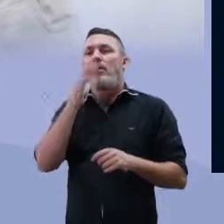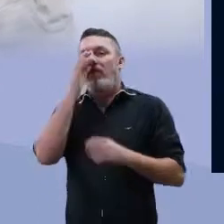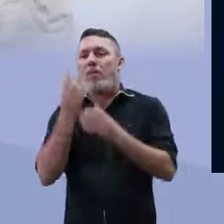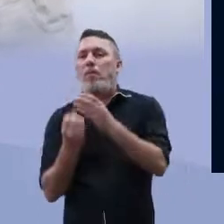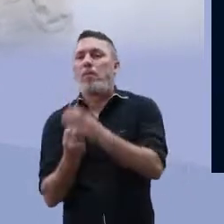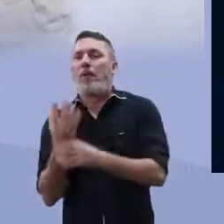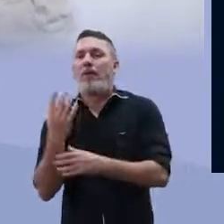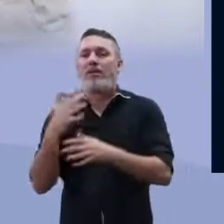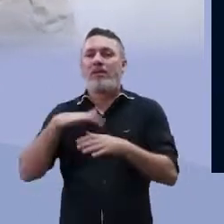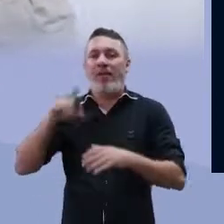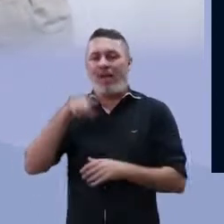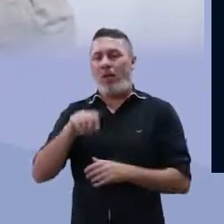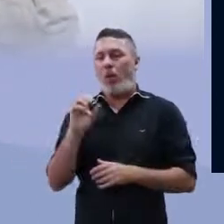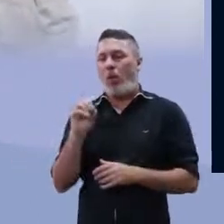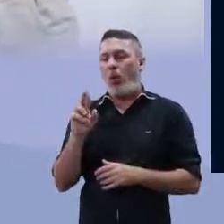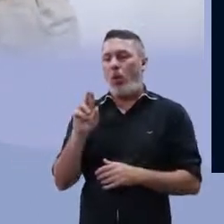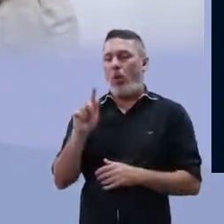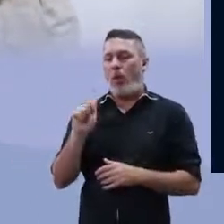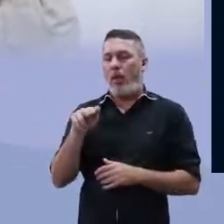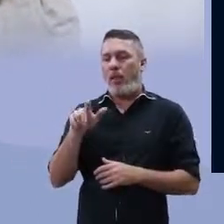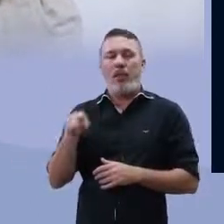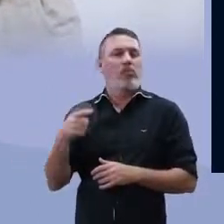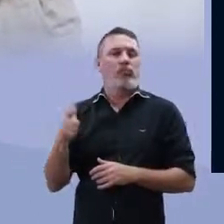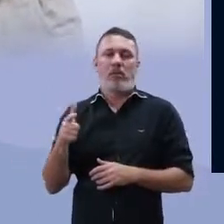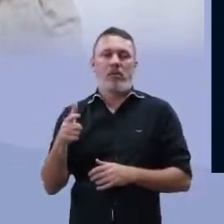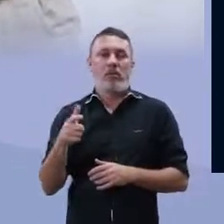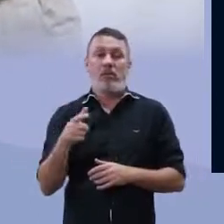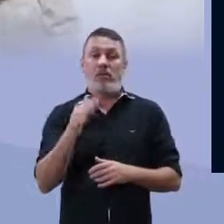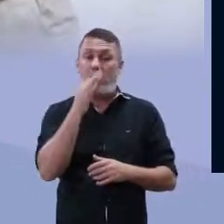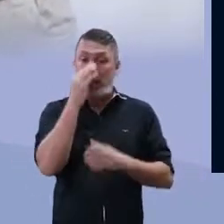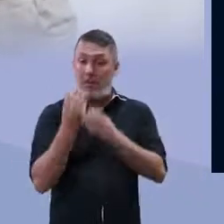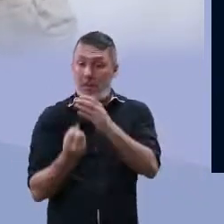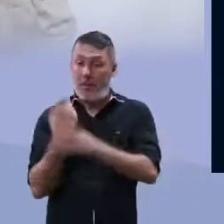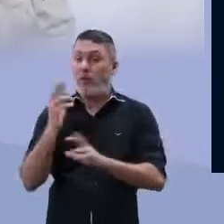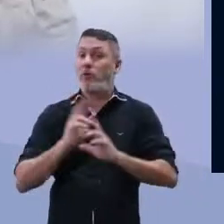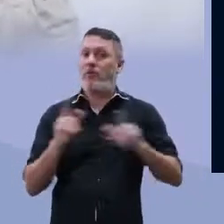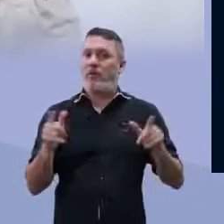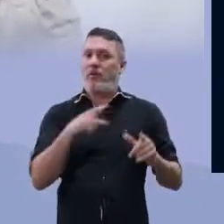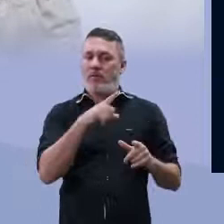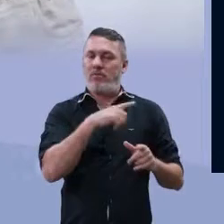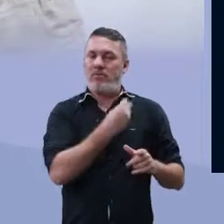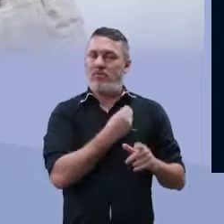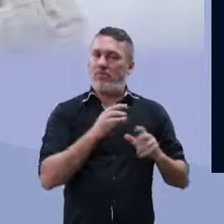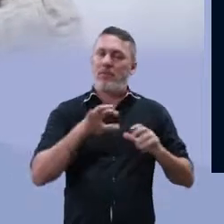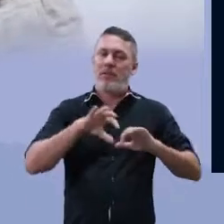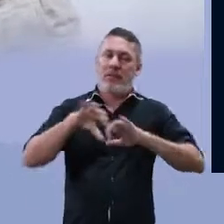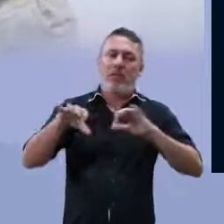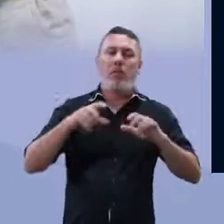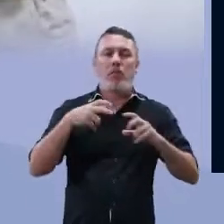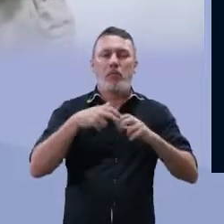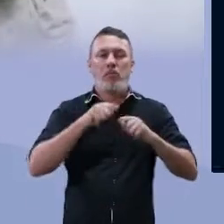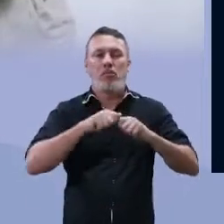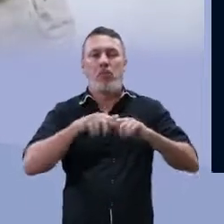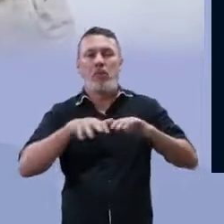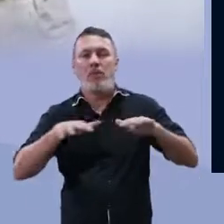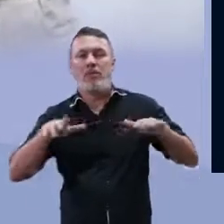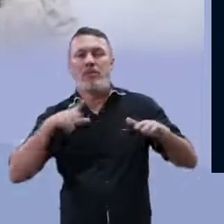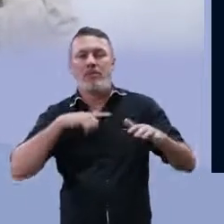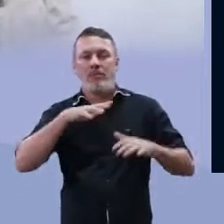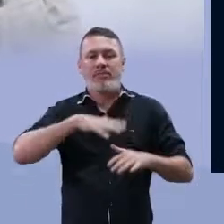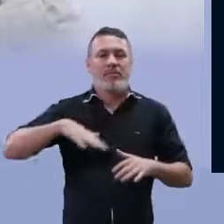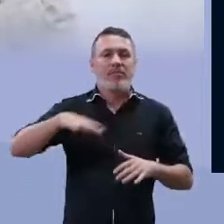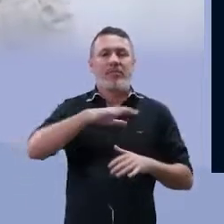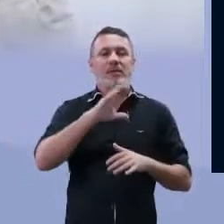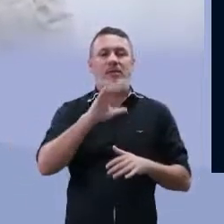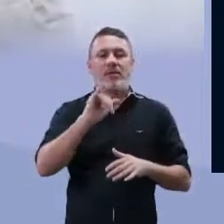Elas não têm uma organela como as plantas têm. A planta, ela tem o cloroplasto. Aqui elas não apresentam. Então